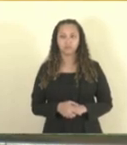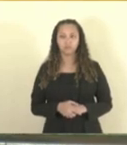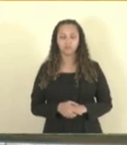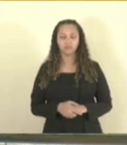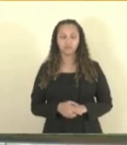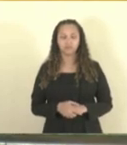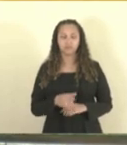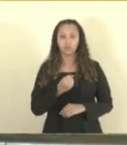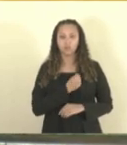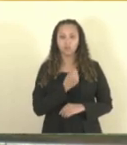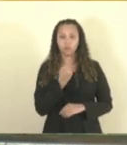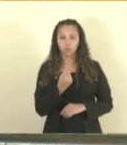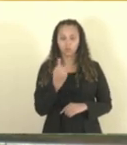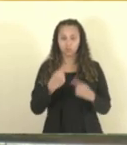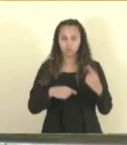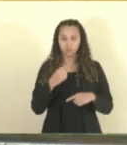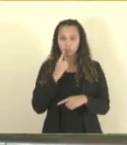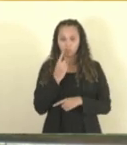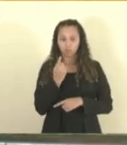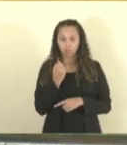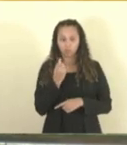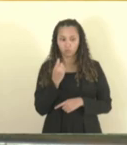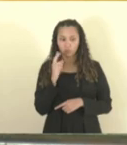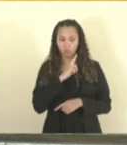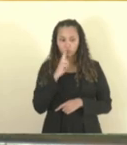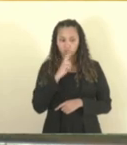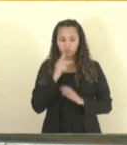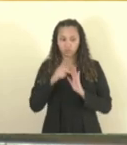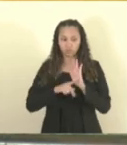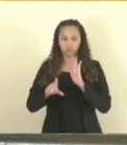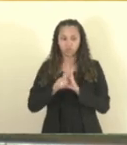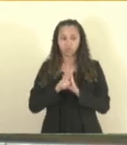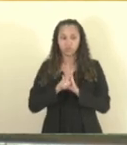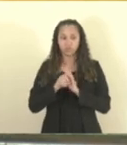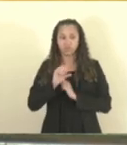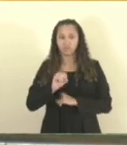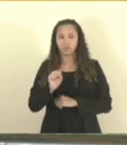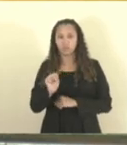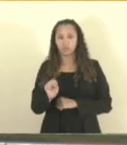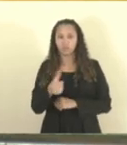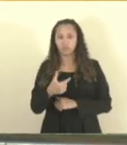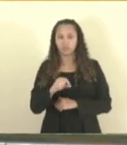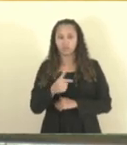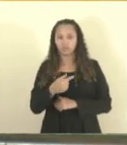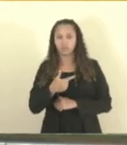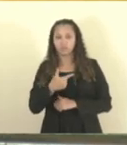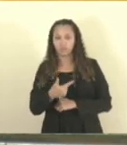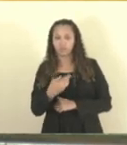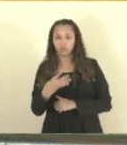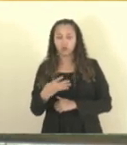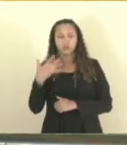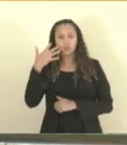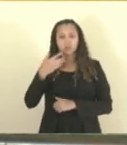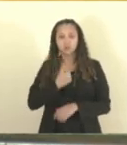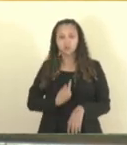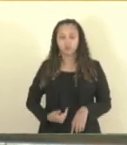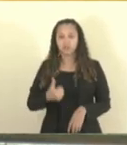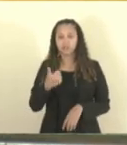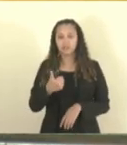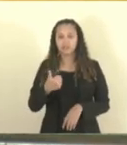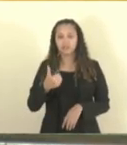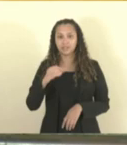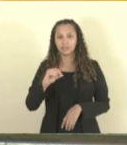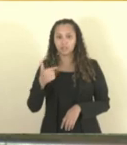Item 1. Discussão única e regime de urgência para a complementar 08-2024, oriundo da mensagem governamental 102